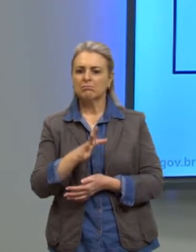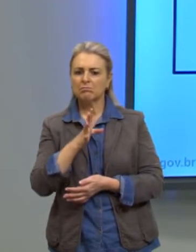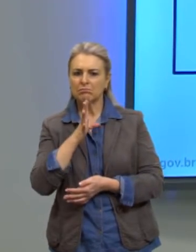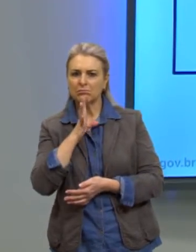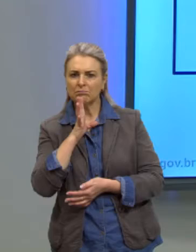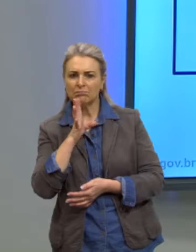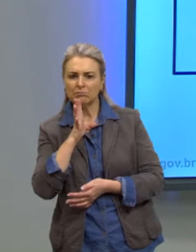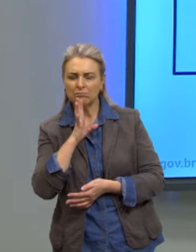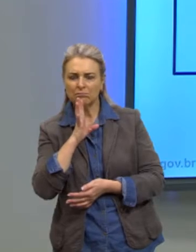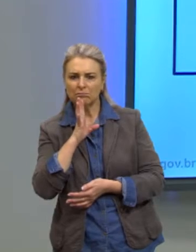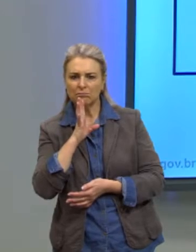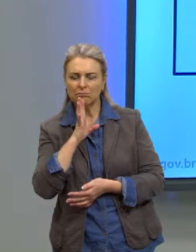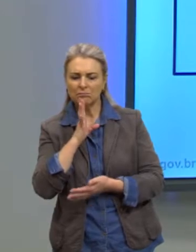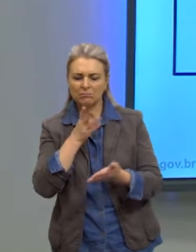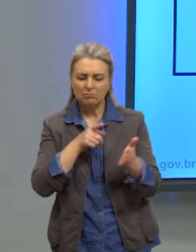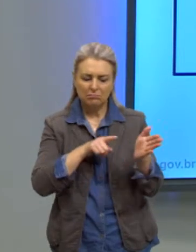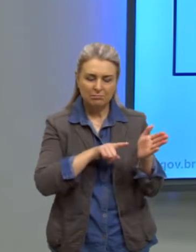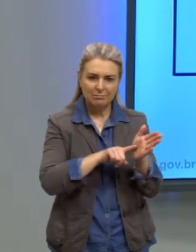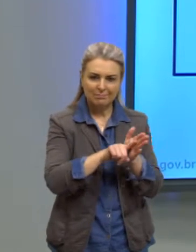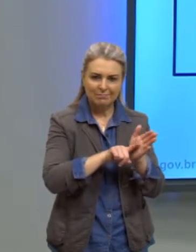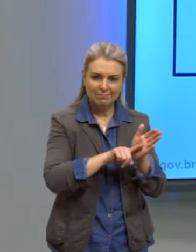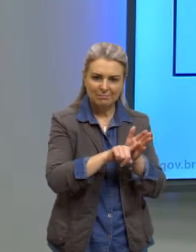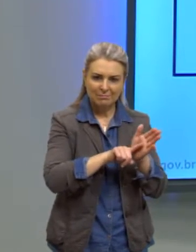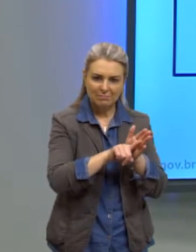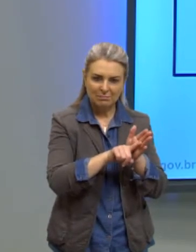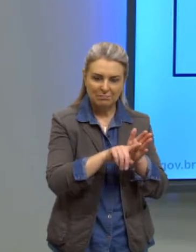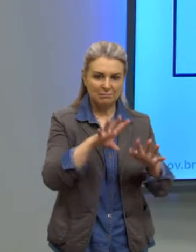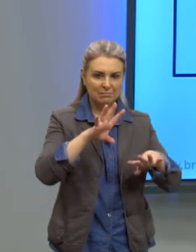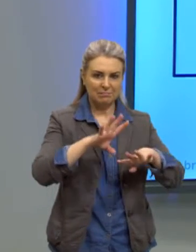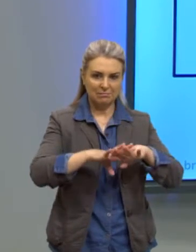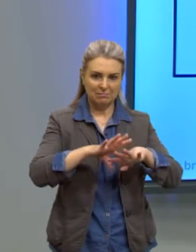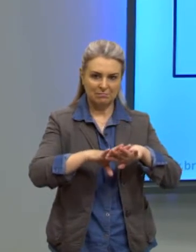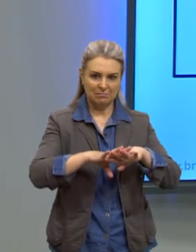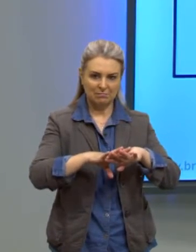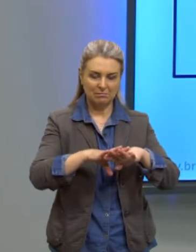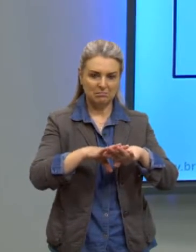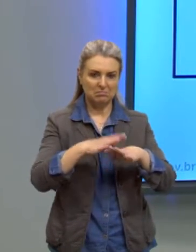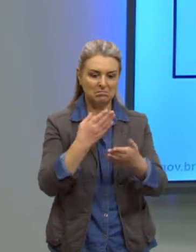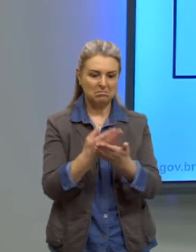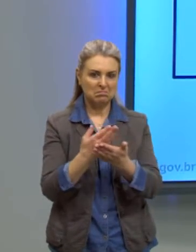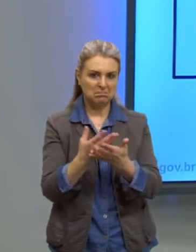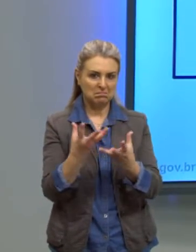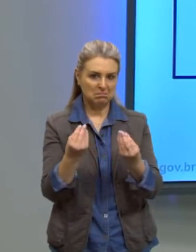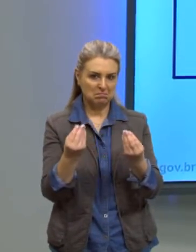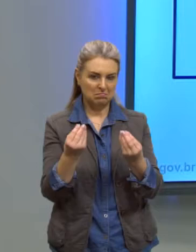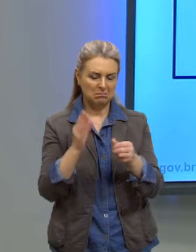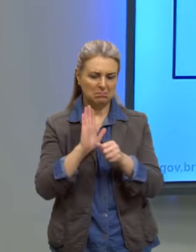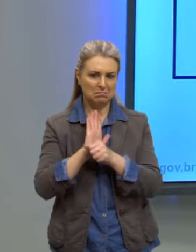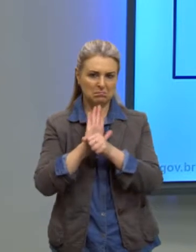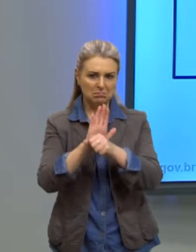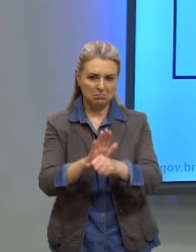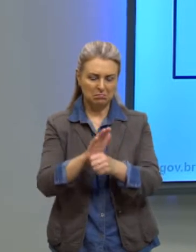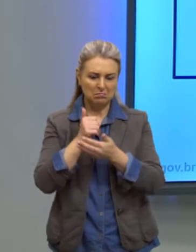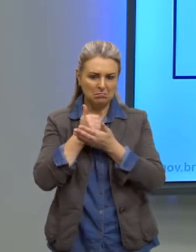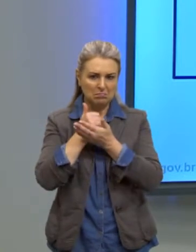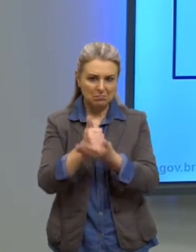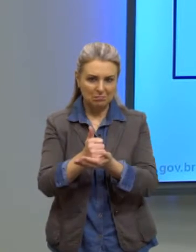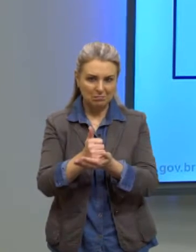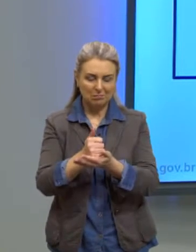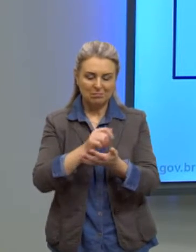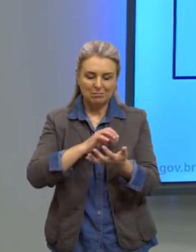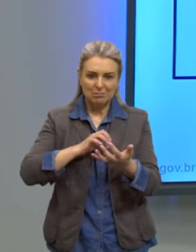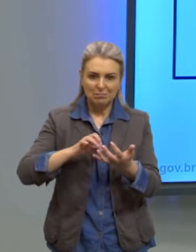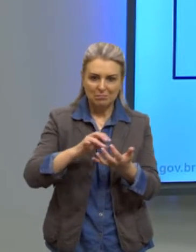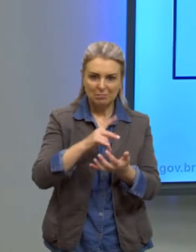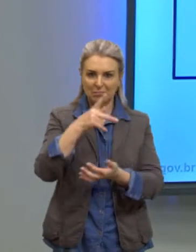matemática. Chegou a ser chamado de príncipe da matemática. contribuindo de vez para a introdução dos cálculos sobre